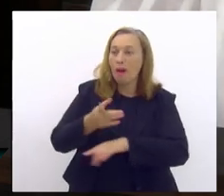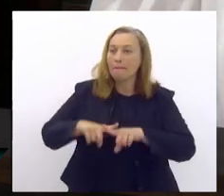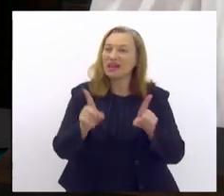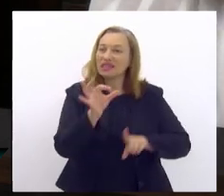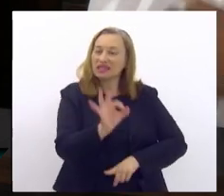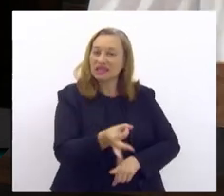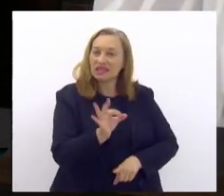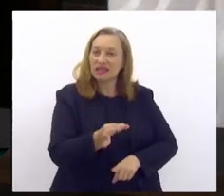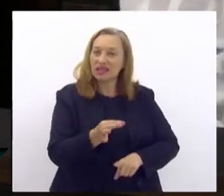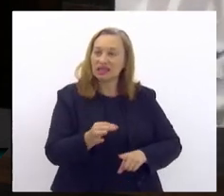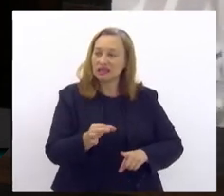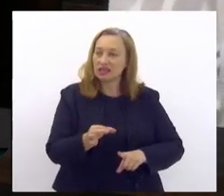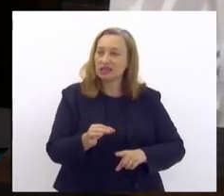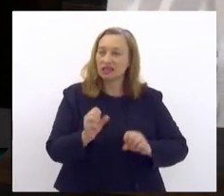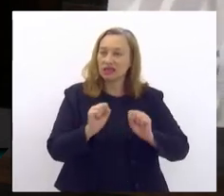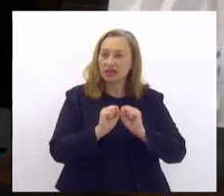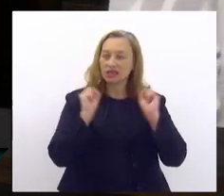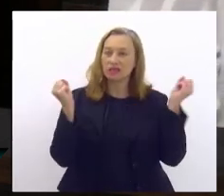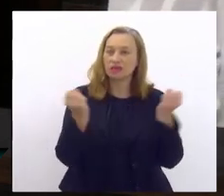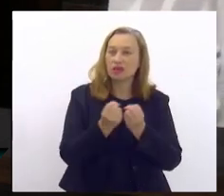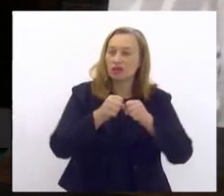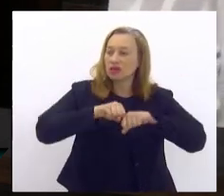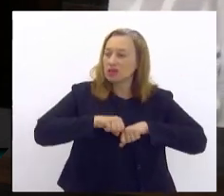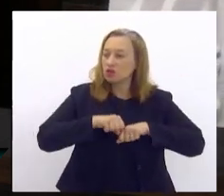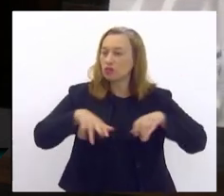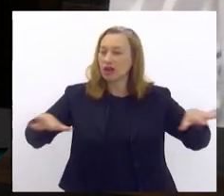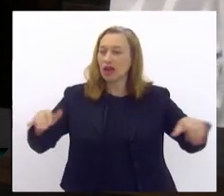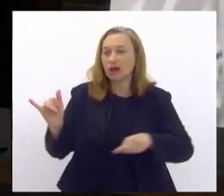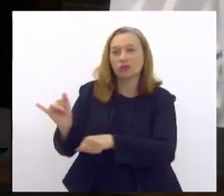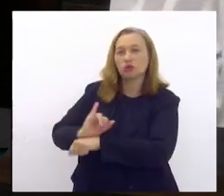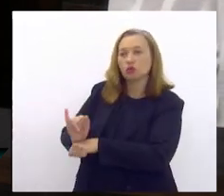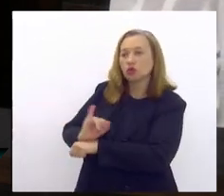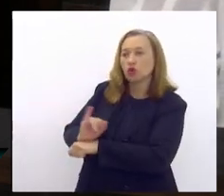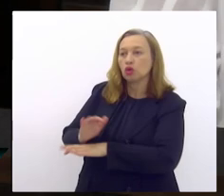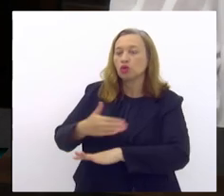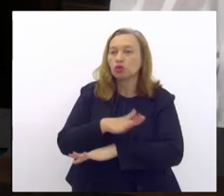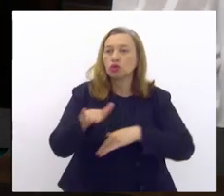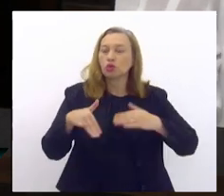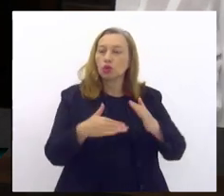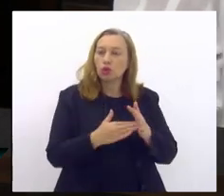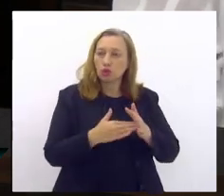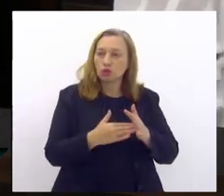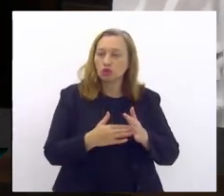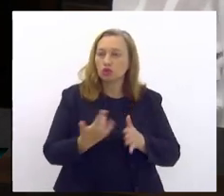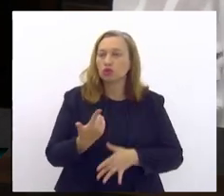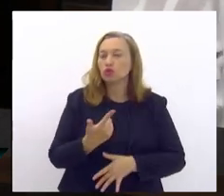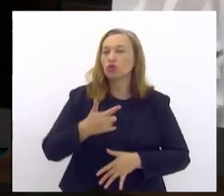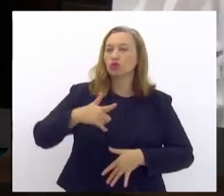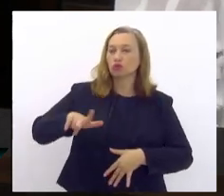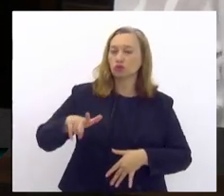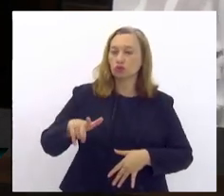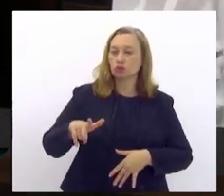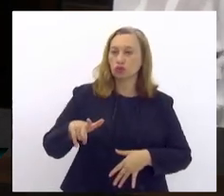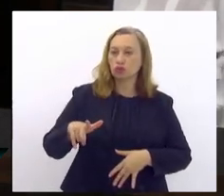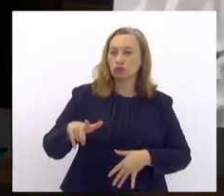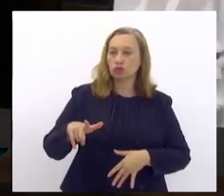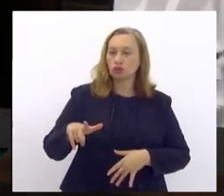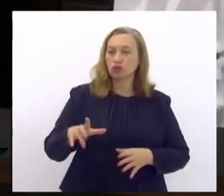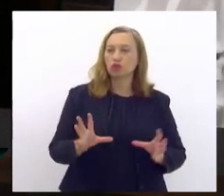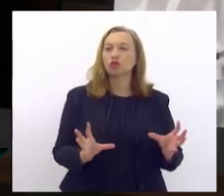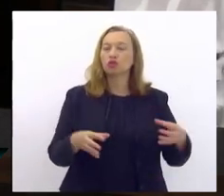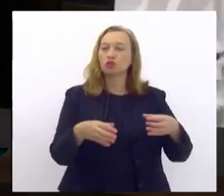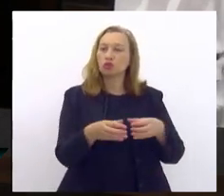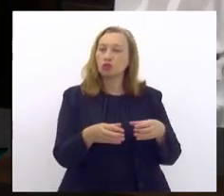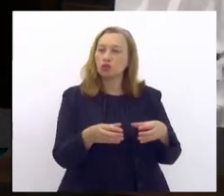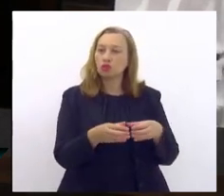reverberá pelo YouTube e por todos os demais órgãos e também